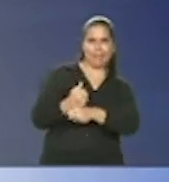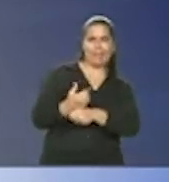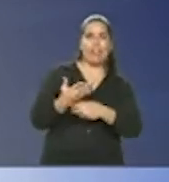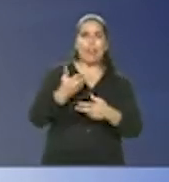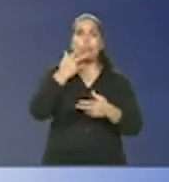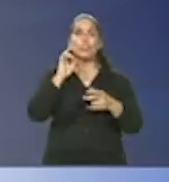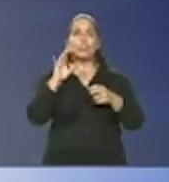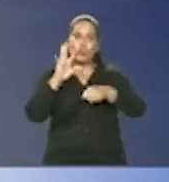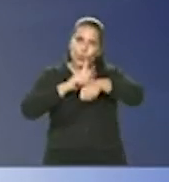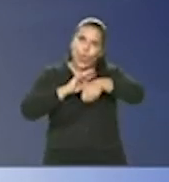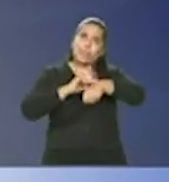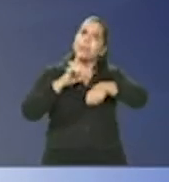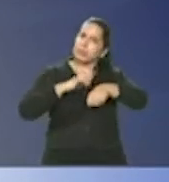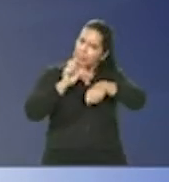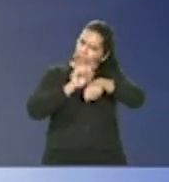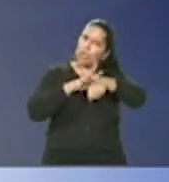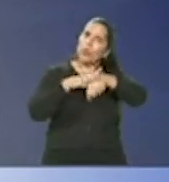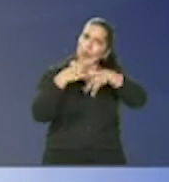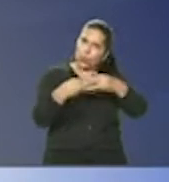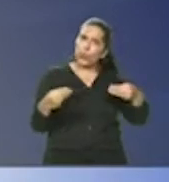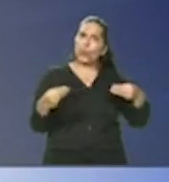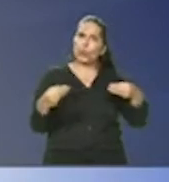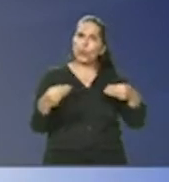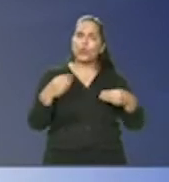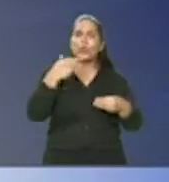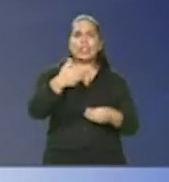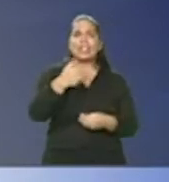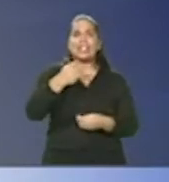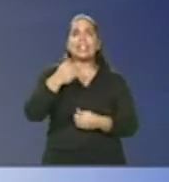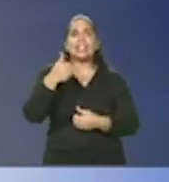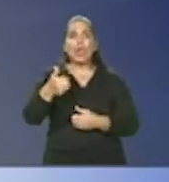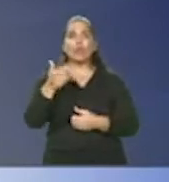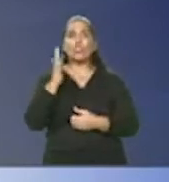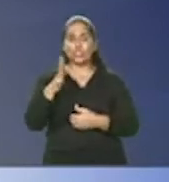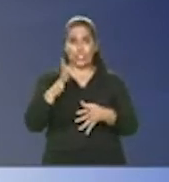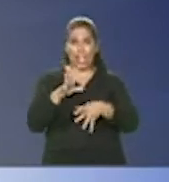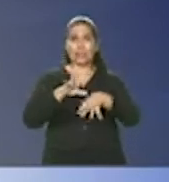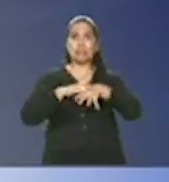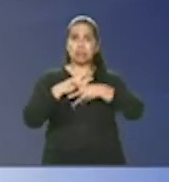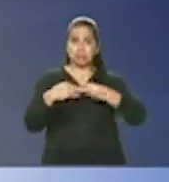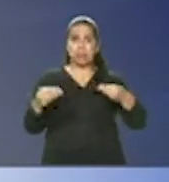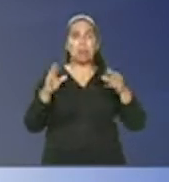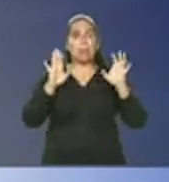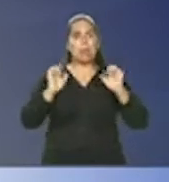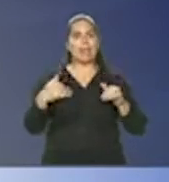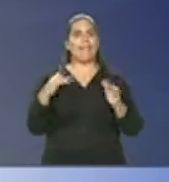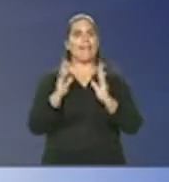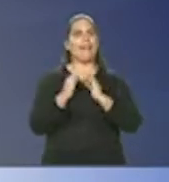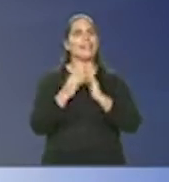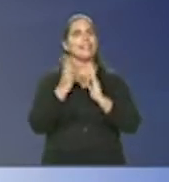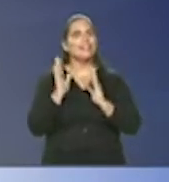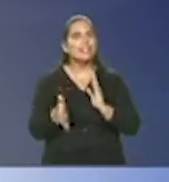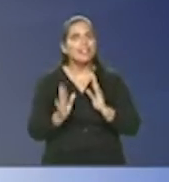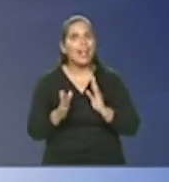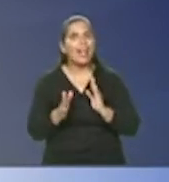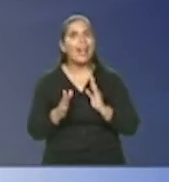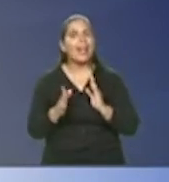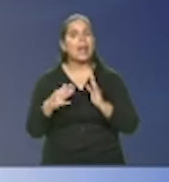da doença mas tem cura a gente tem 271 já recuperados em casa bem durante toda